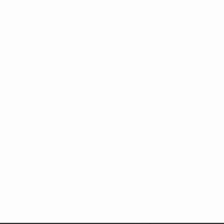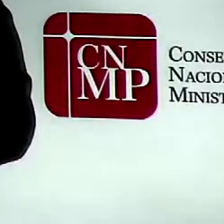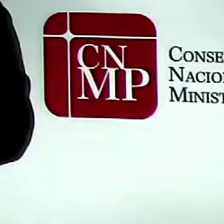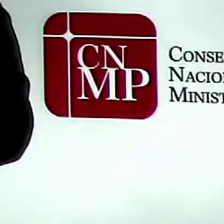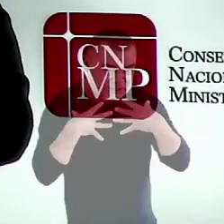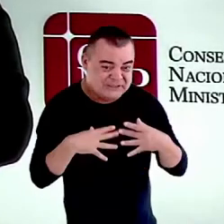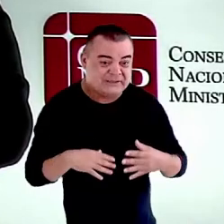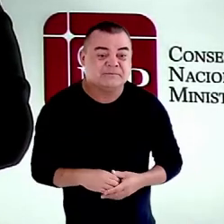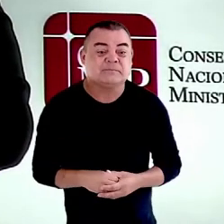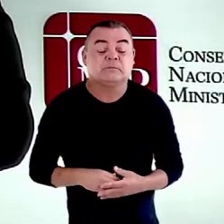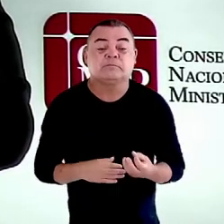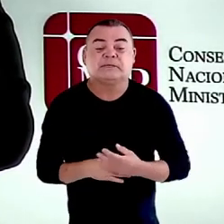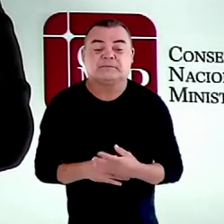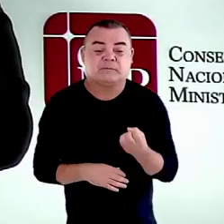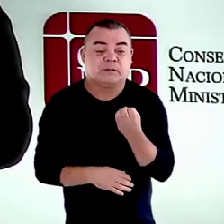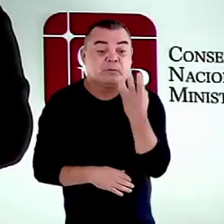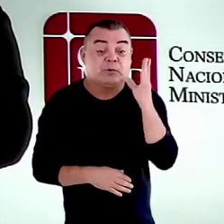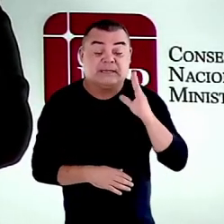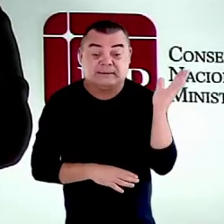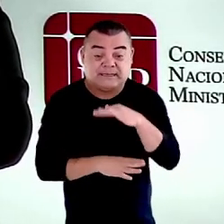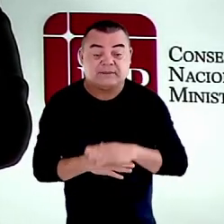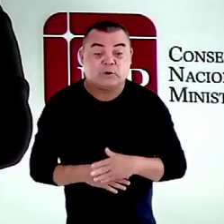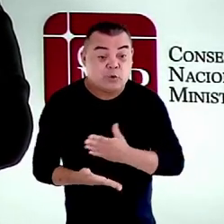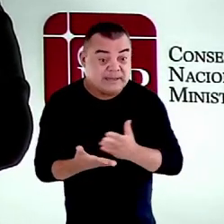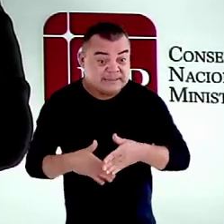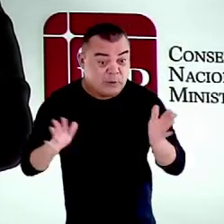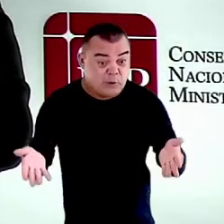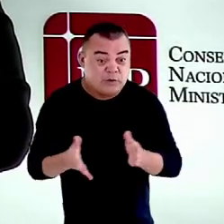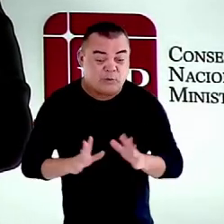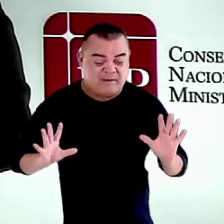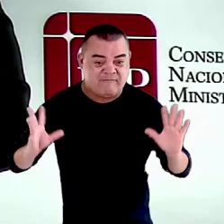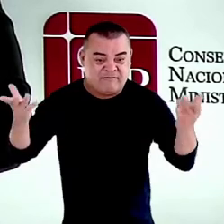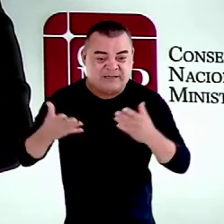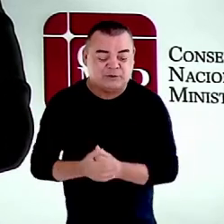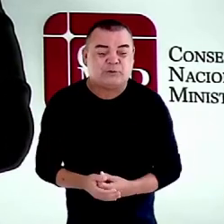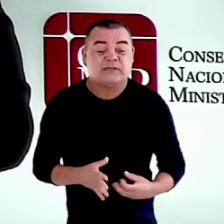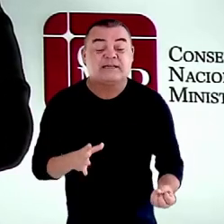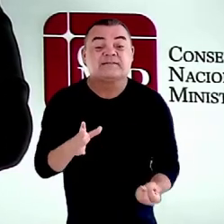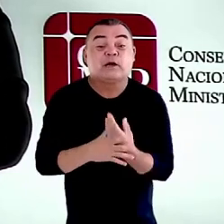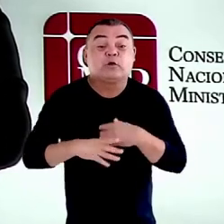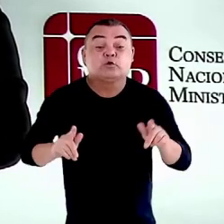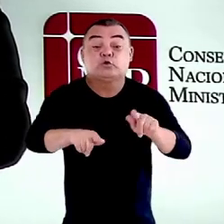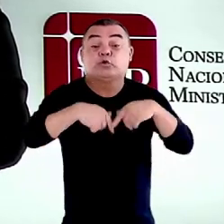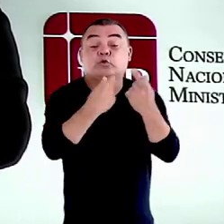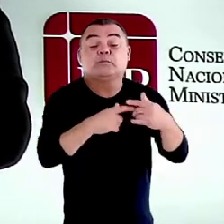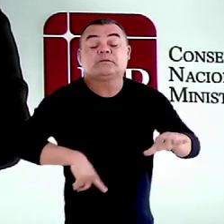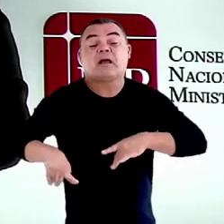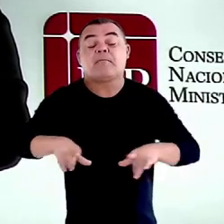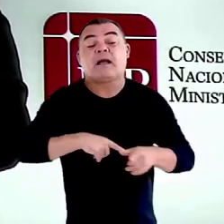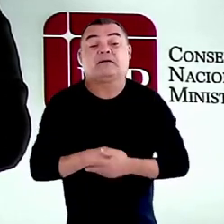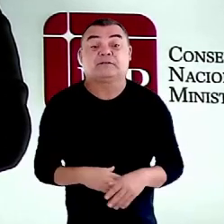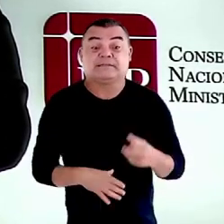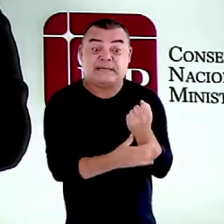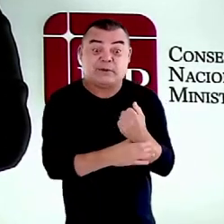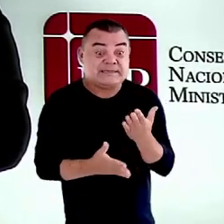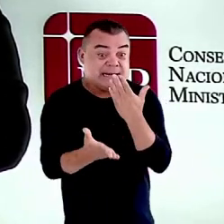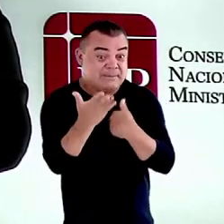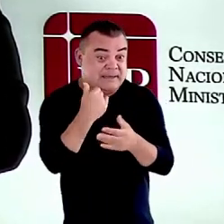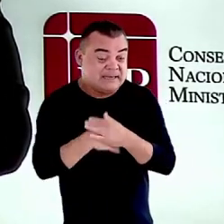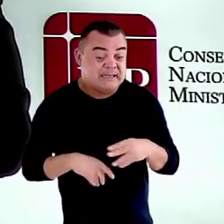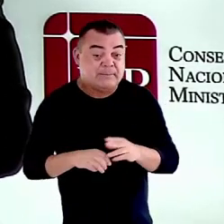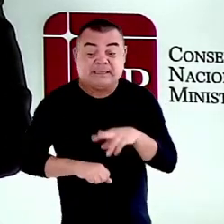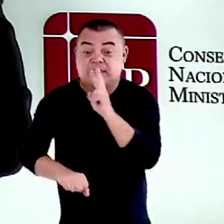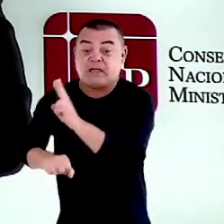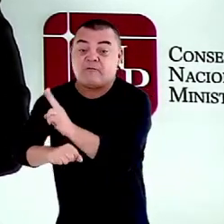Boa tarde. Inicia nesse momento o evento de lançamento do Grupo de Trabalho de Segurança Alimentar e Defesa das